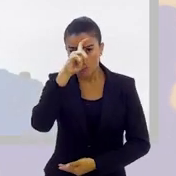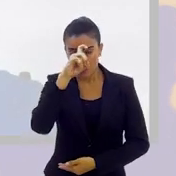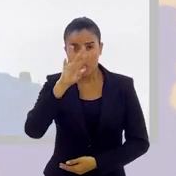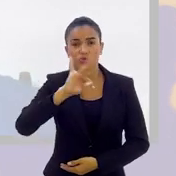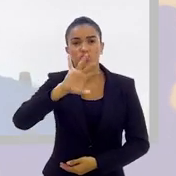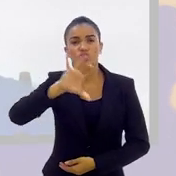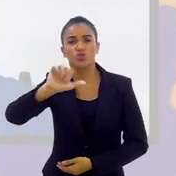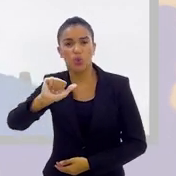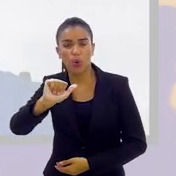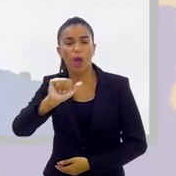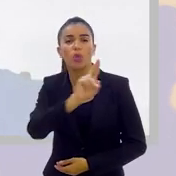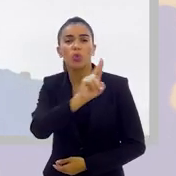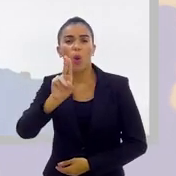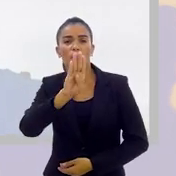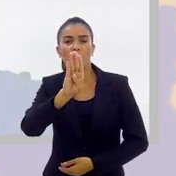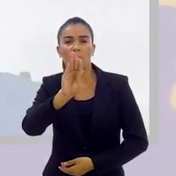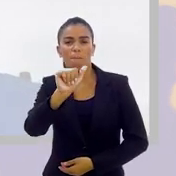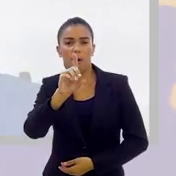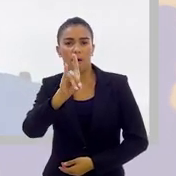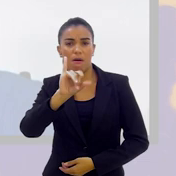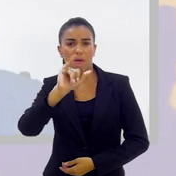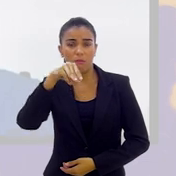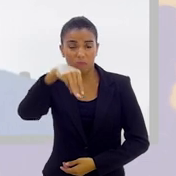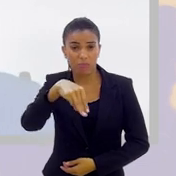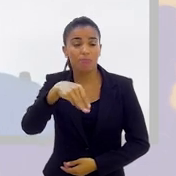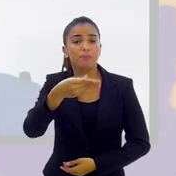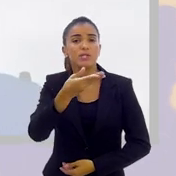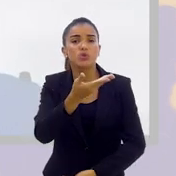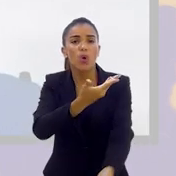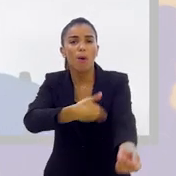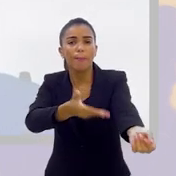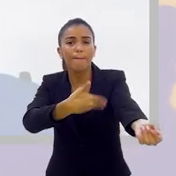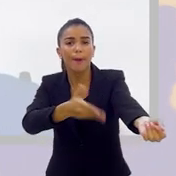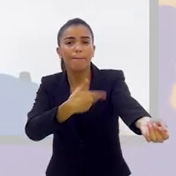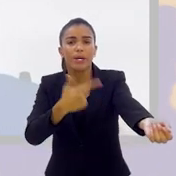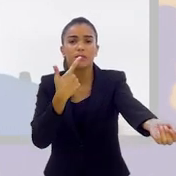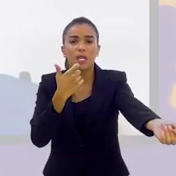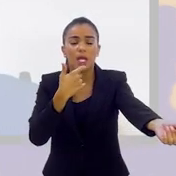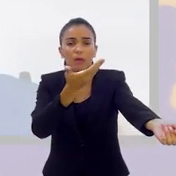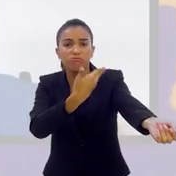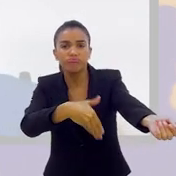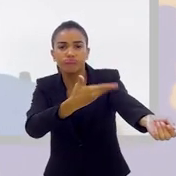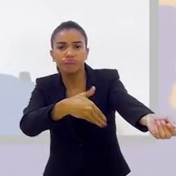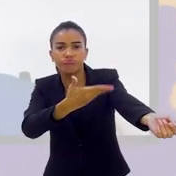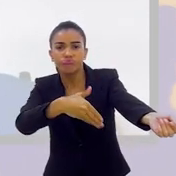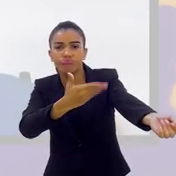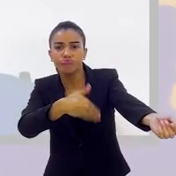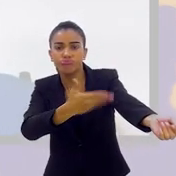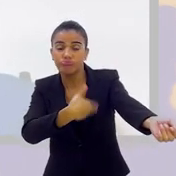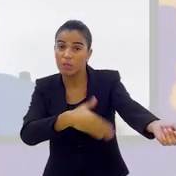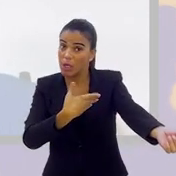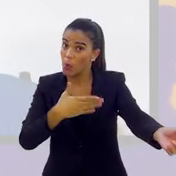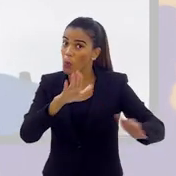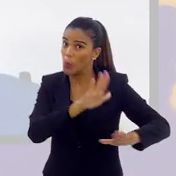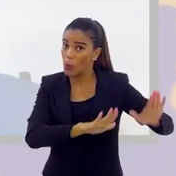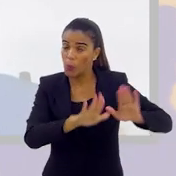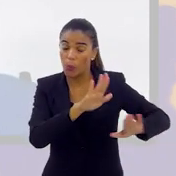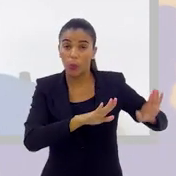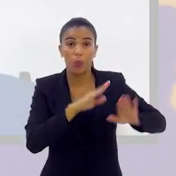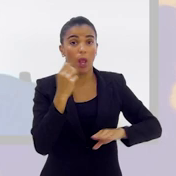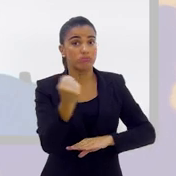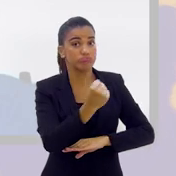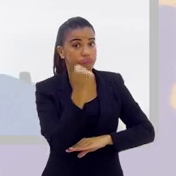da Tijuca, num hospital Ubadim, tendo que fazer uma transfusão de sangue. O estado dele merece